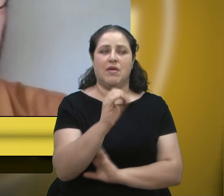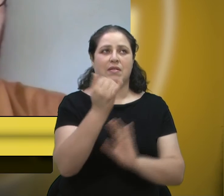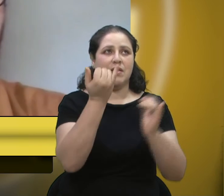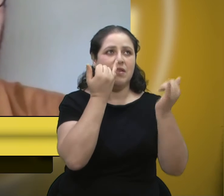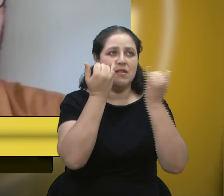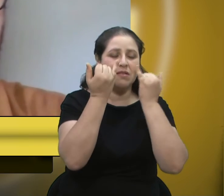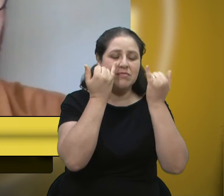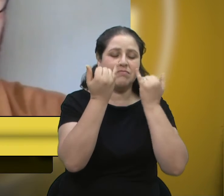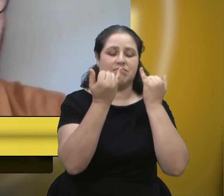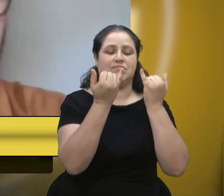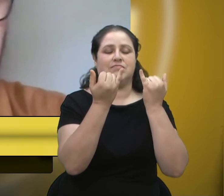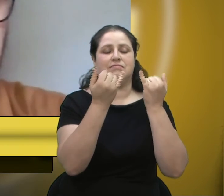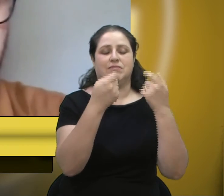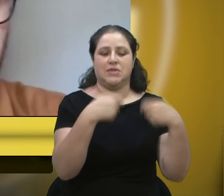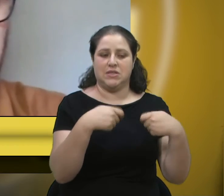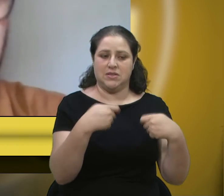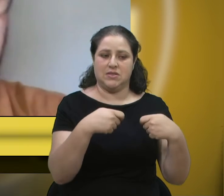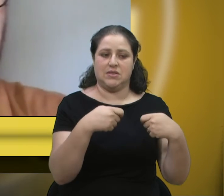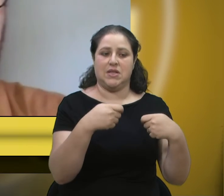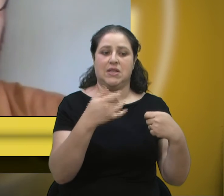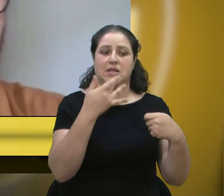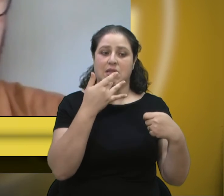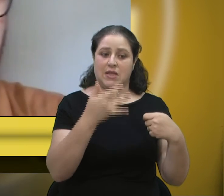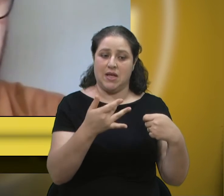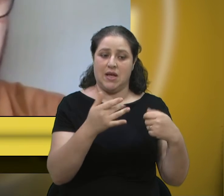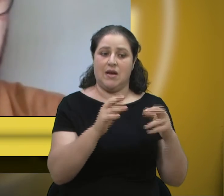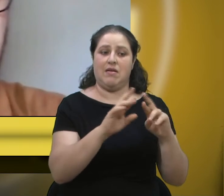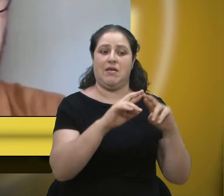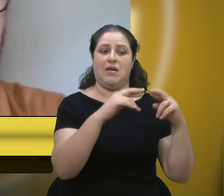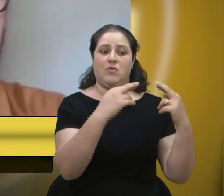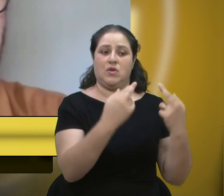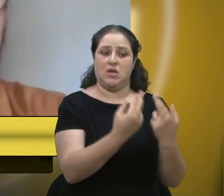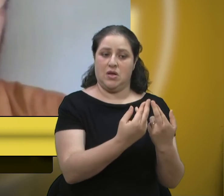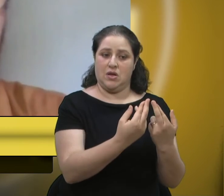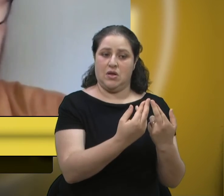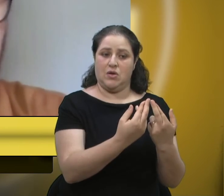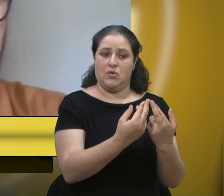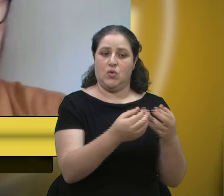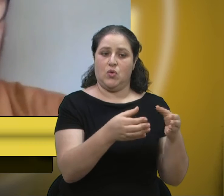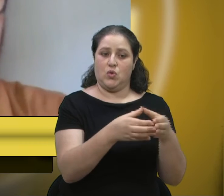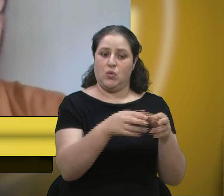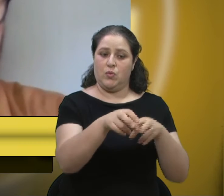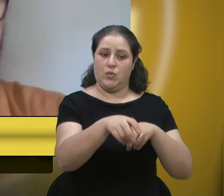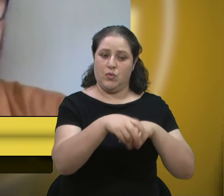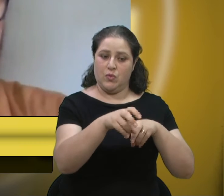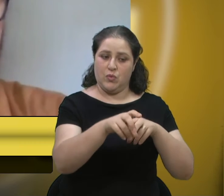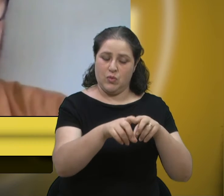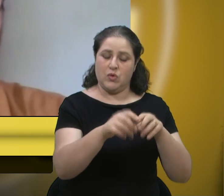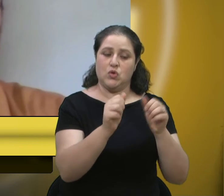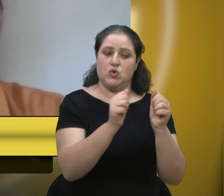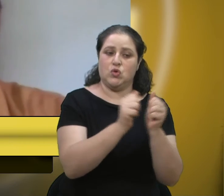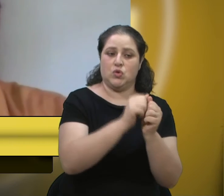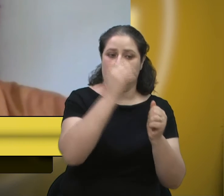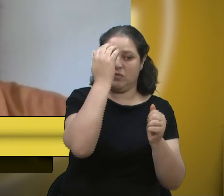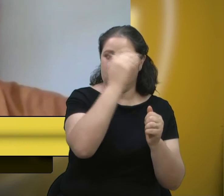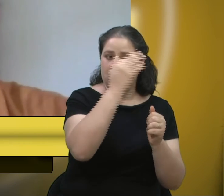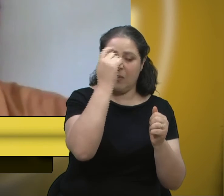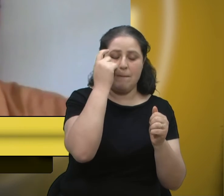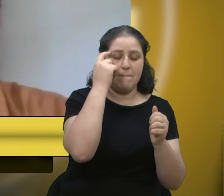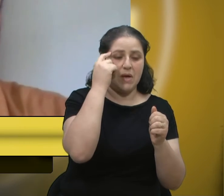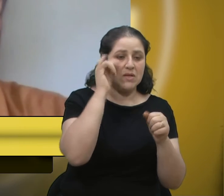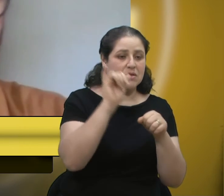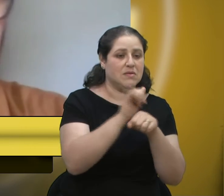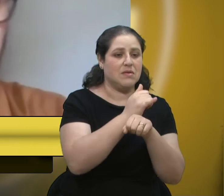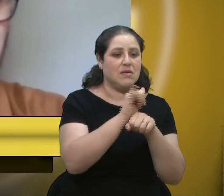Então, o Prefeito vai nos receber hoje à tarde, nós temos uma reunião para discutir e pensar na viabilidade, né, de como buscar e